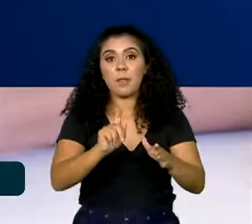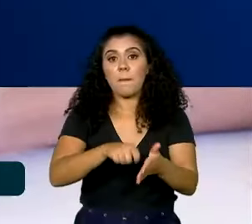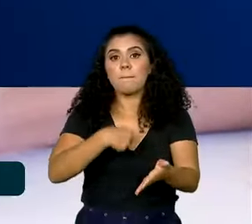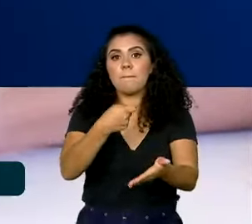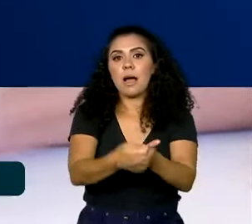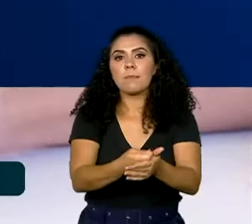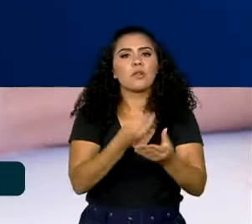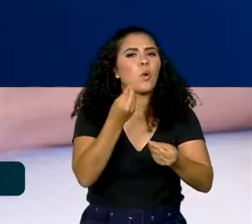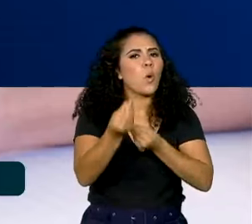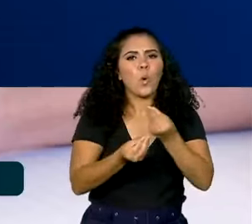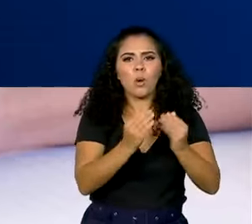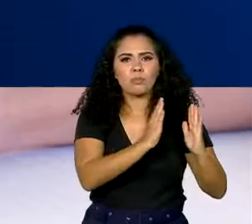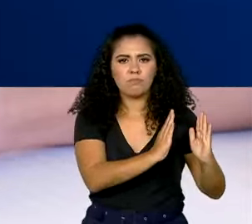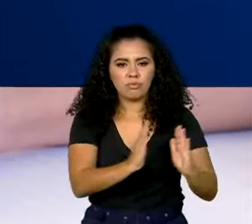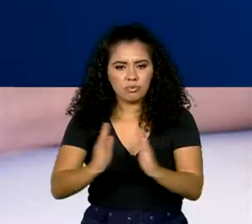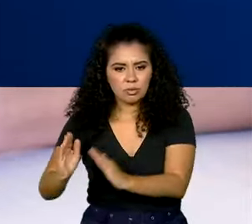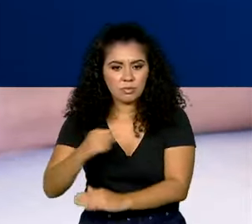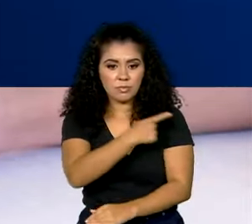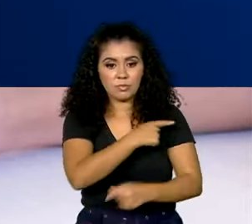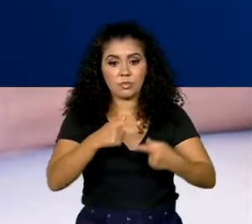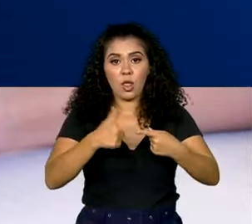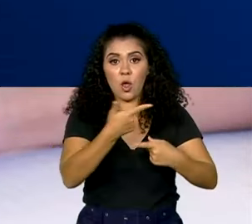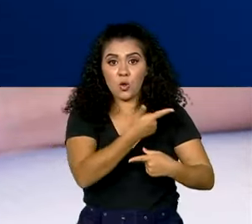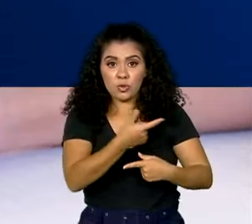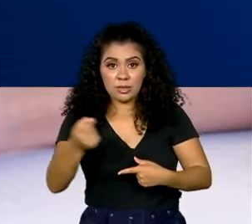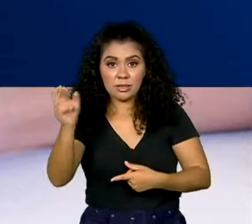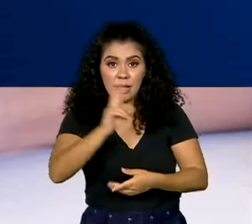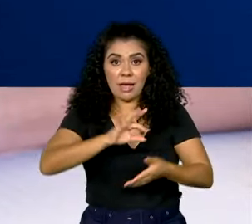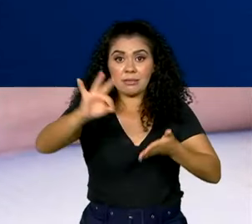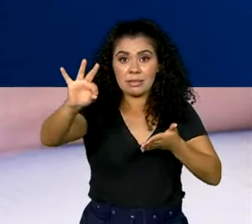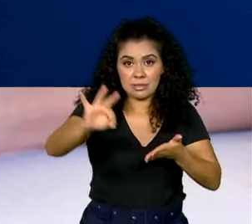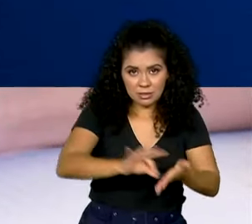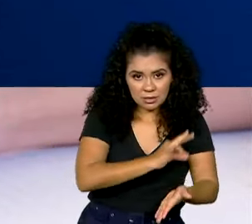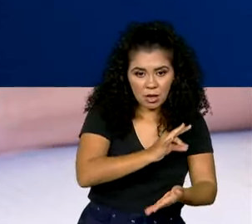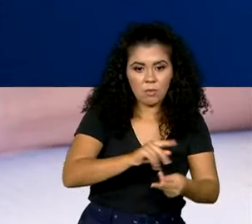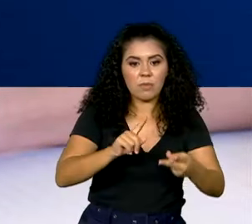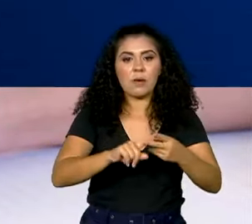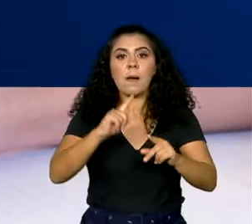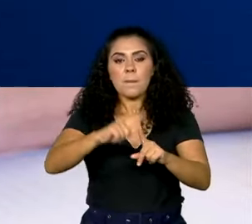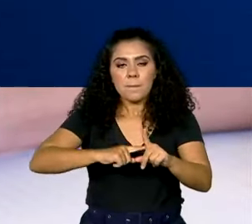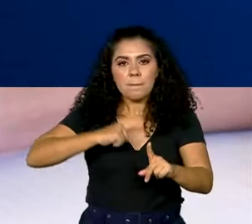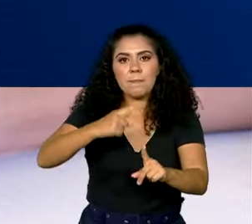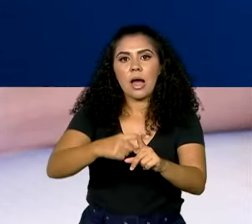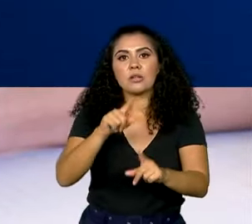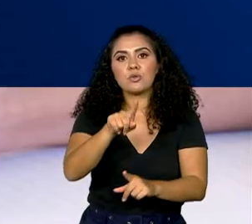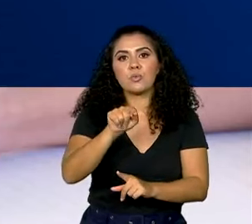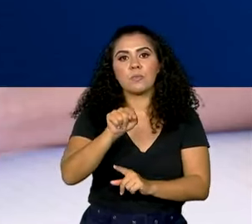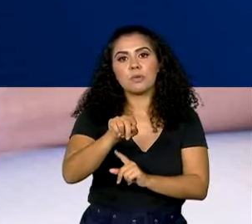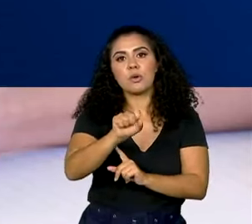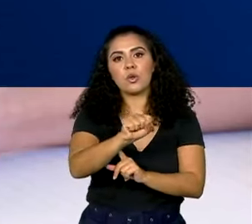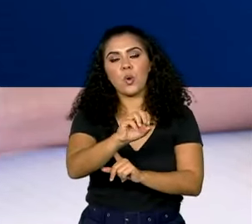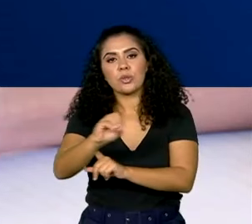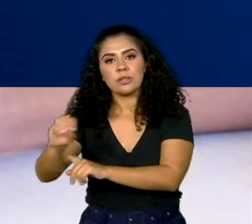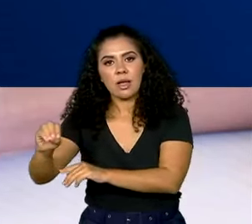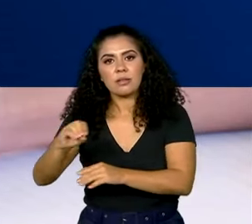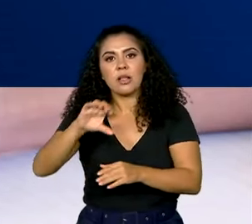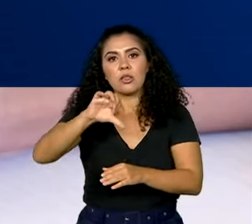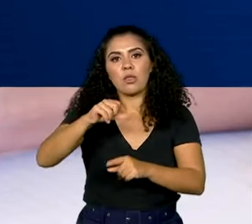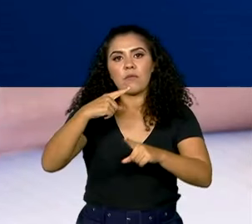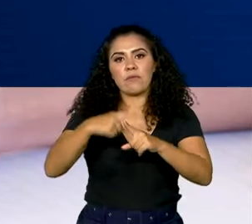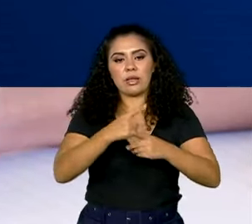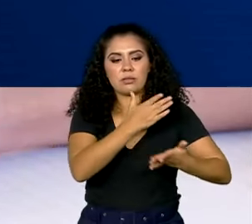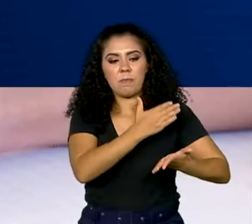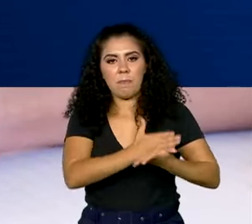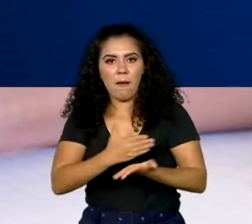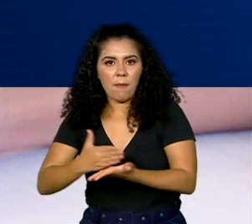dividido assim, R$ 200,00 ao efetivar a matrícula e mais R$.800,00 em nove parcelas de R$ 200